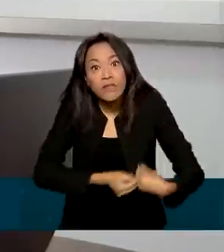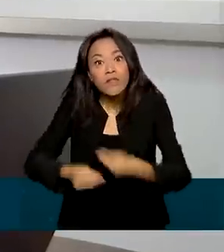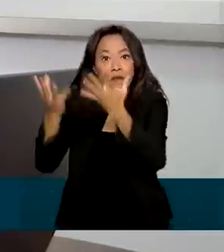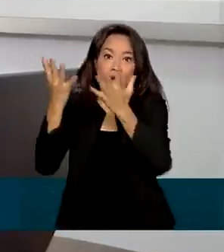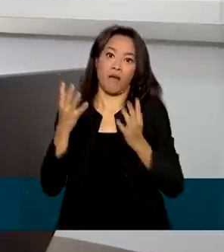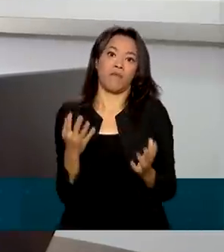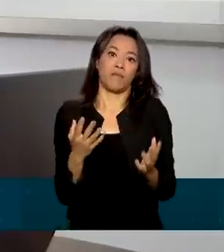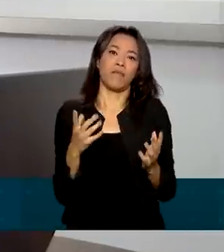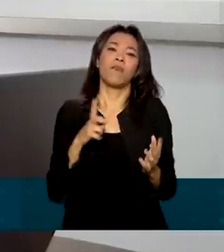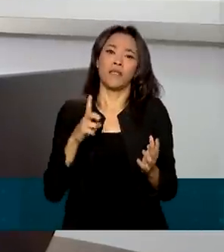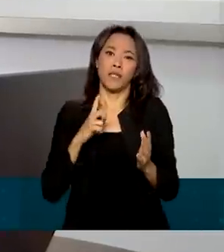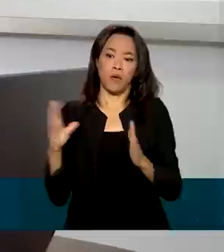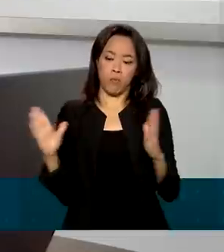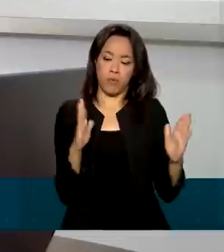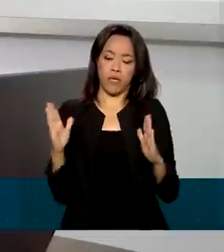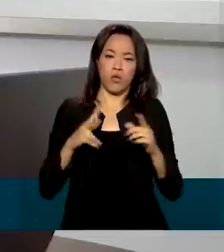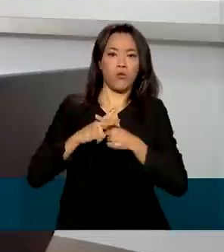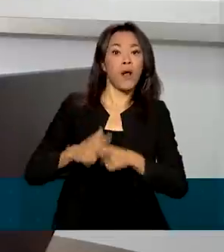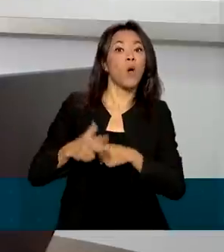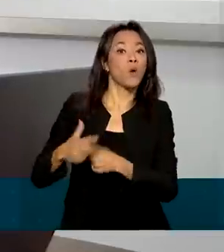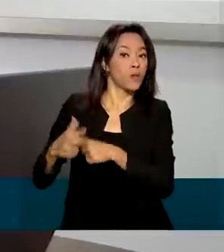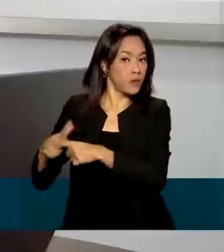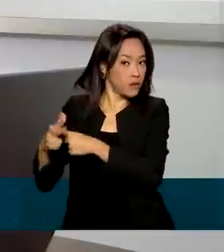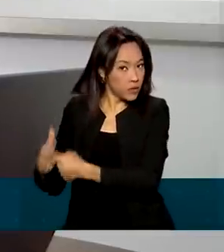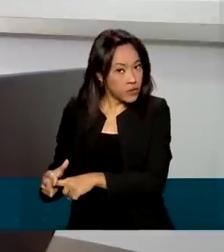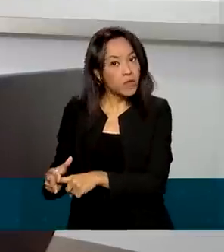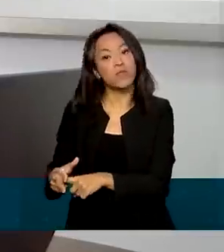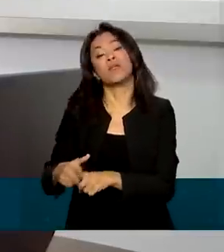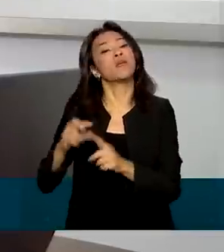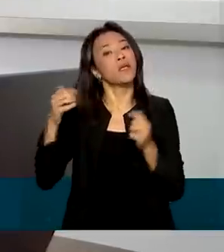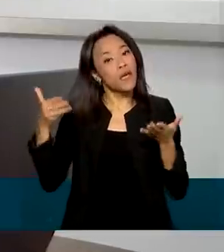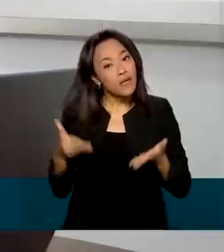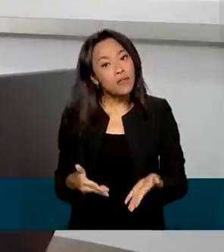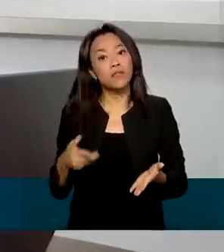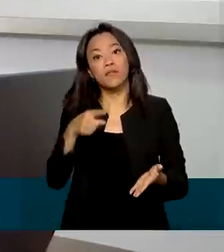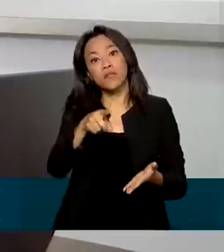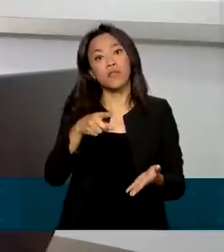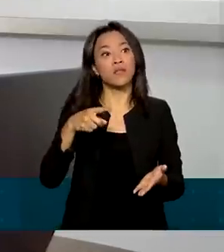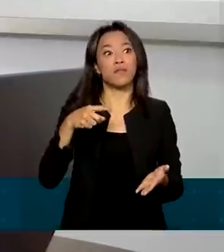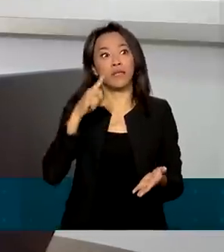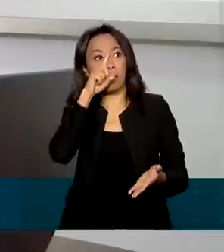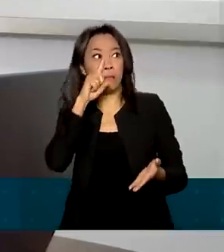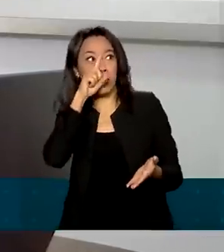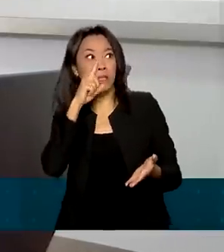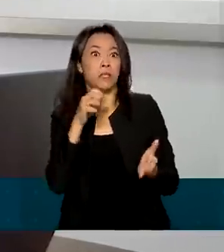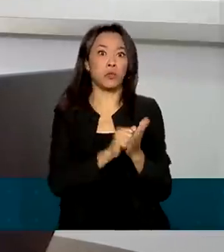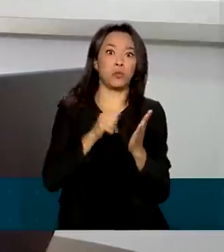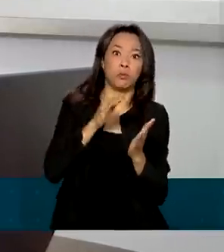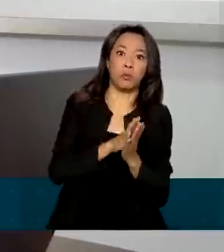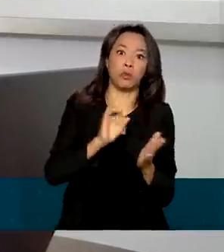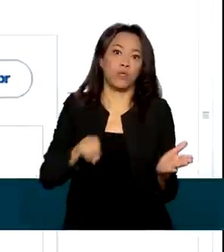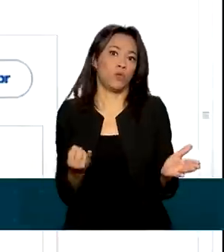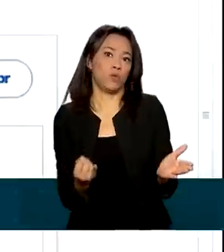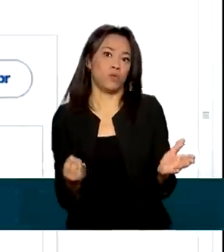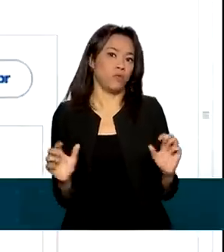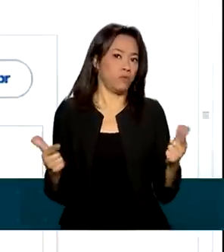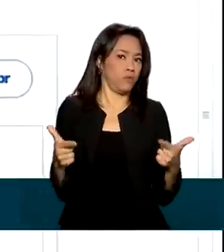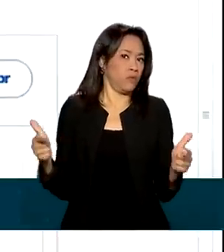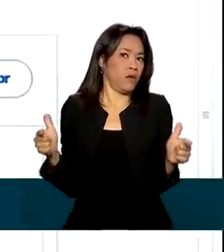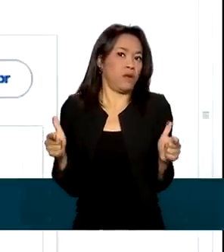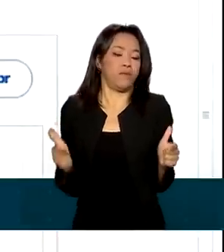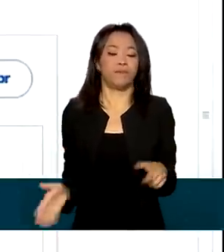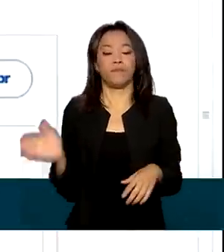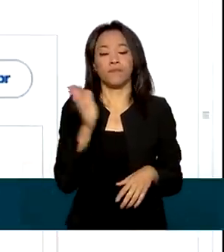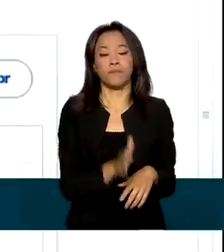Você ainda vai ter um prazo para poder retificar essa declaração e dessa forma você não vai estar incorrendo nenhuma multa e nenhum juros. Entre as